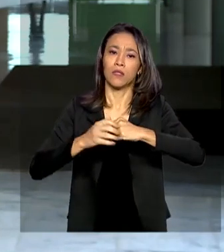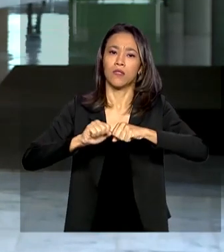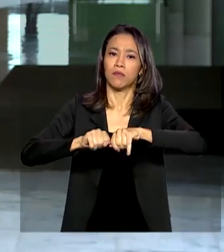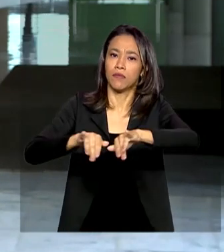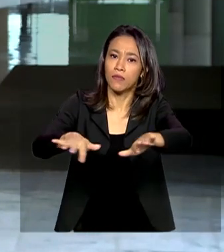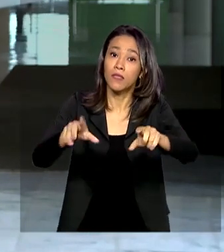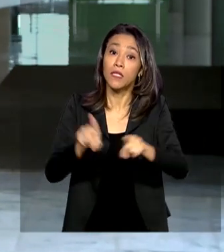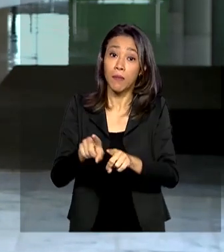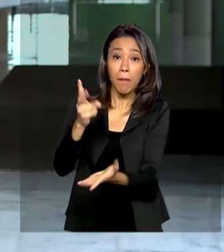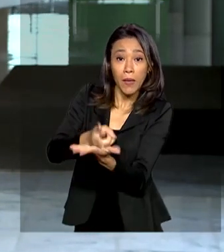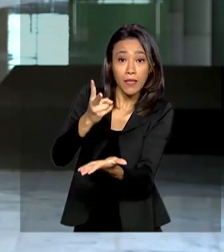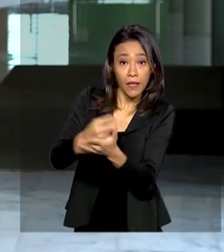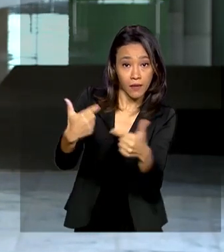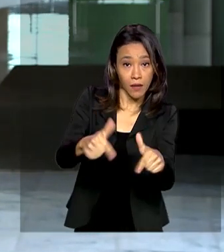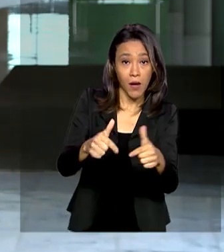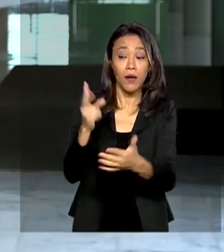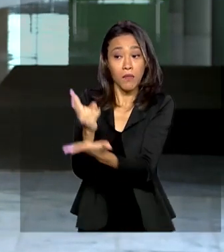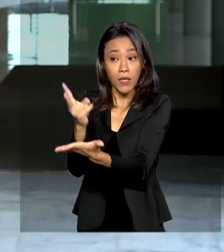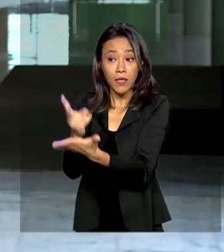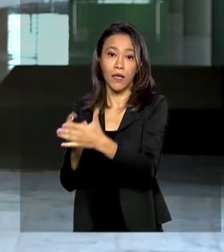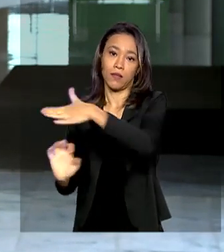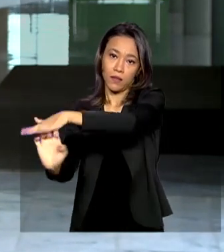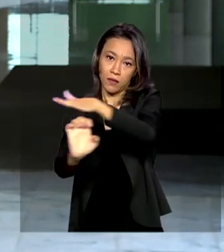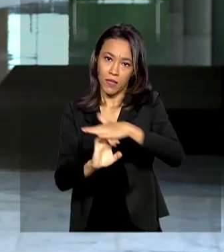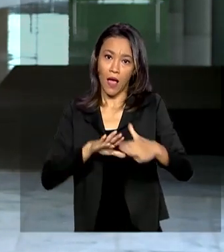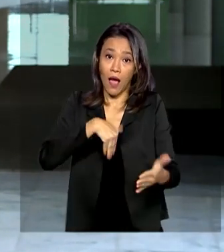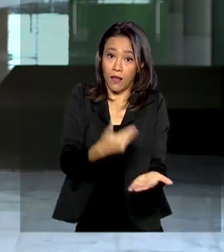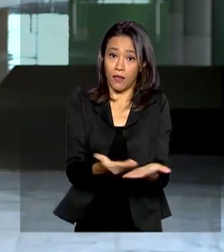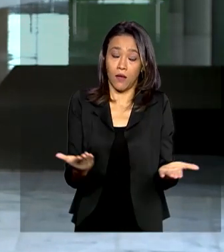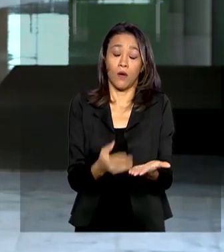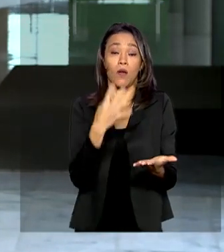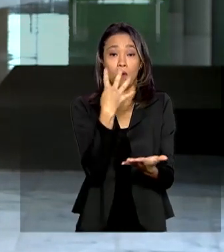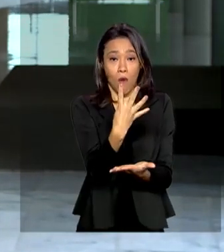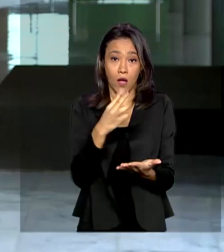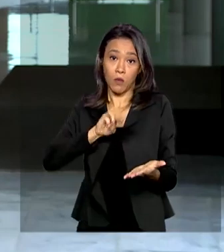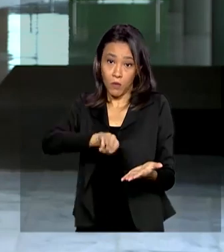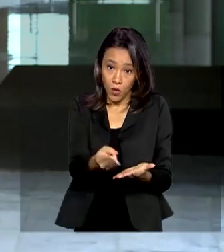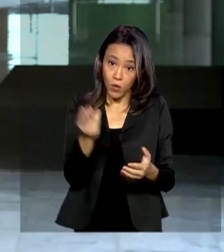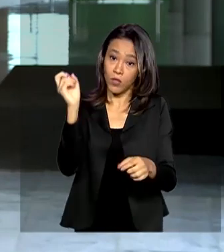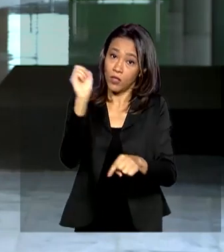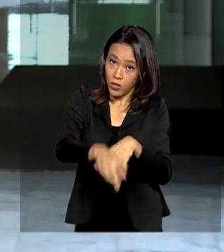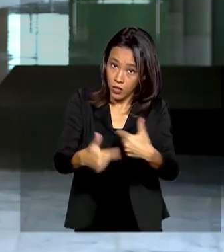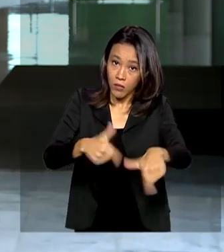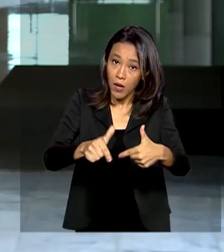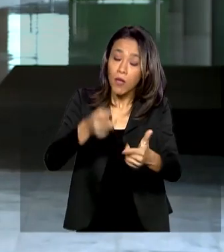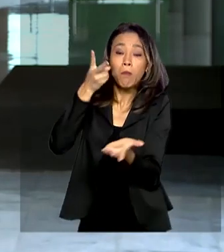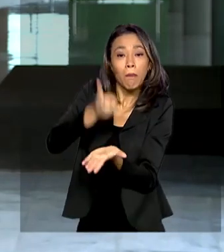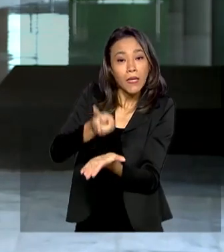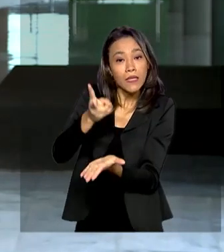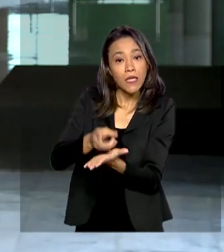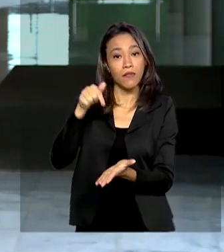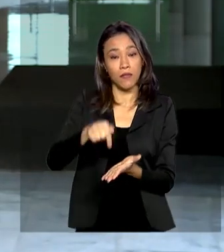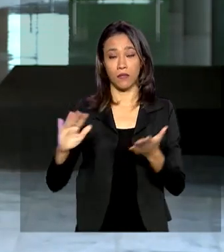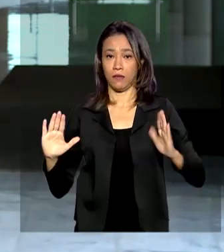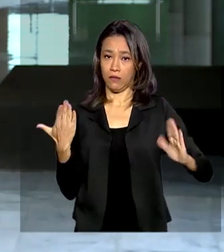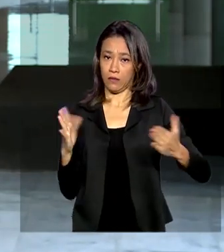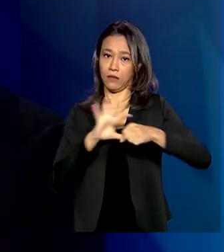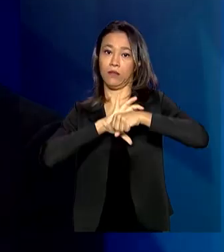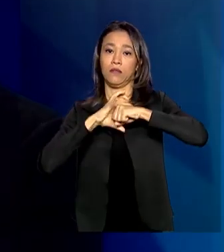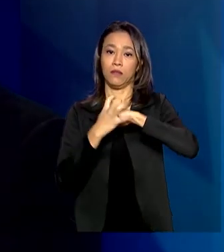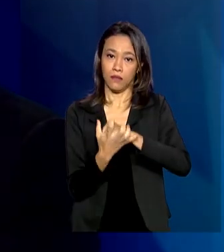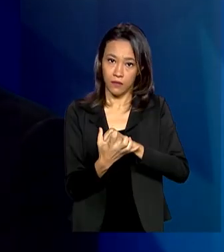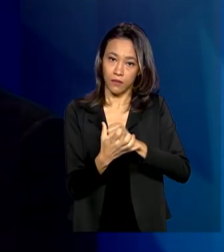país. Até o momento, cerca de 4 milhões de empregos foram preservados neste momento de pandemia.